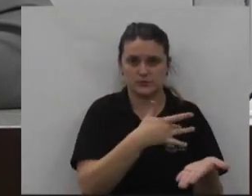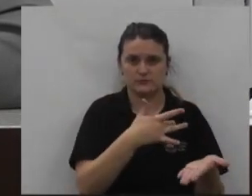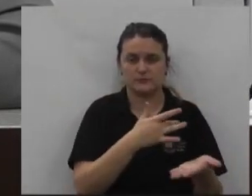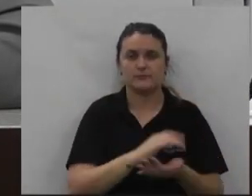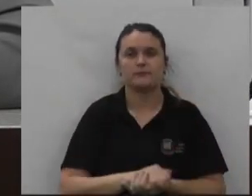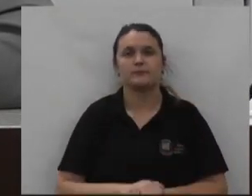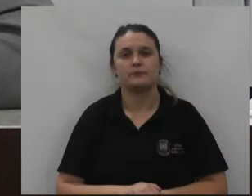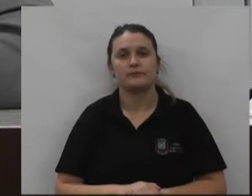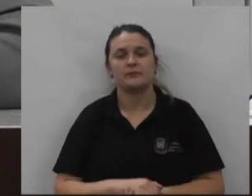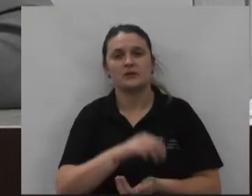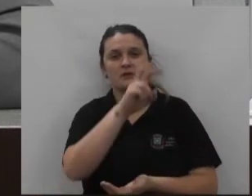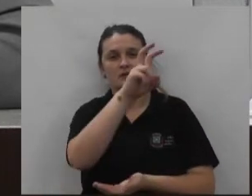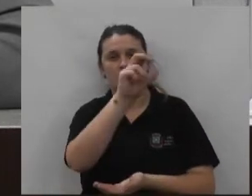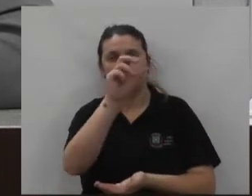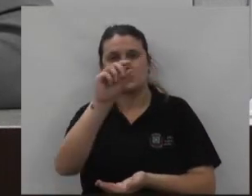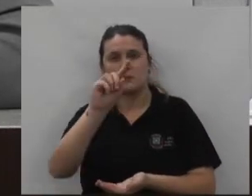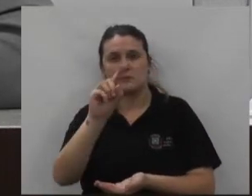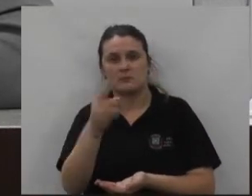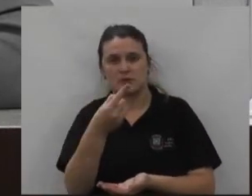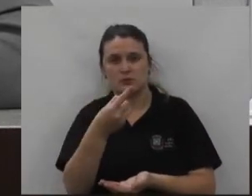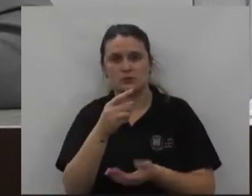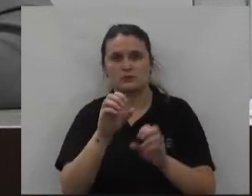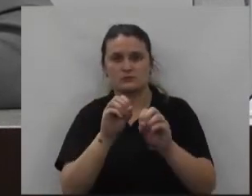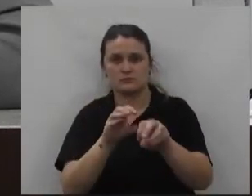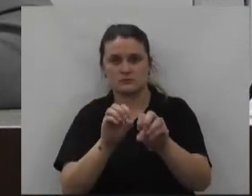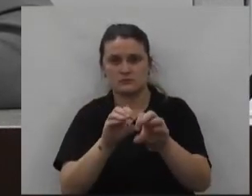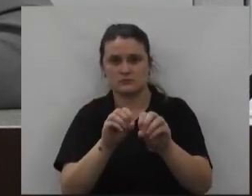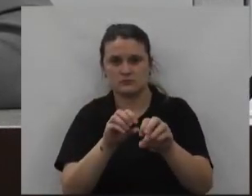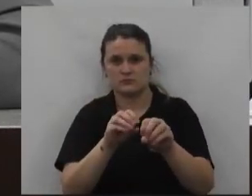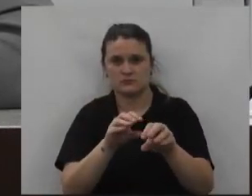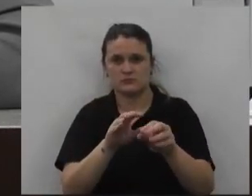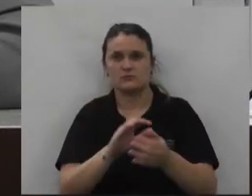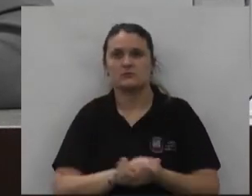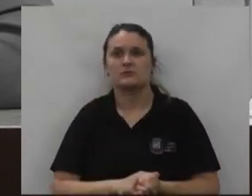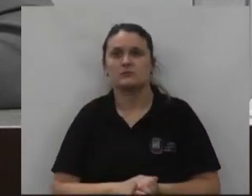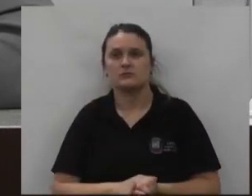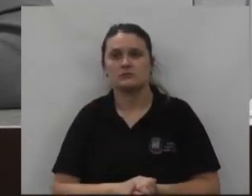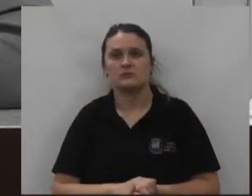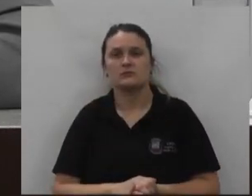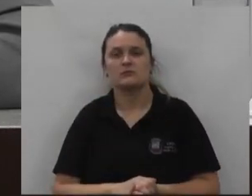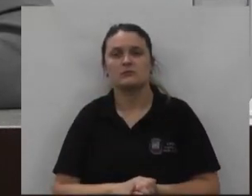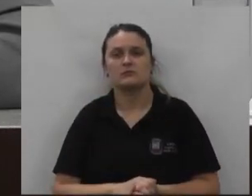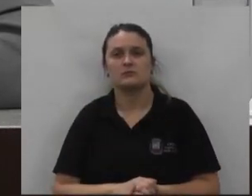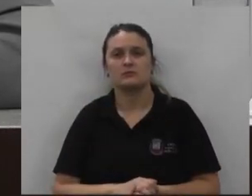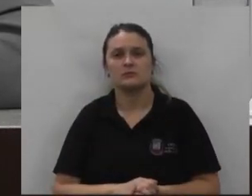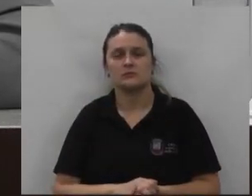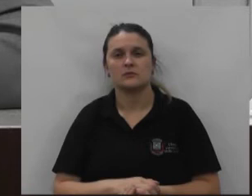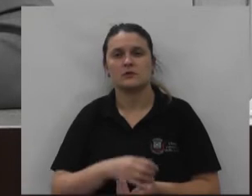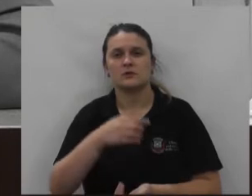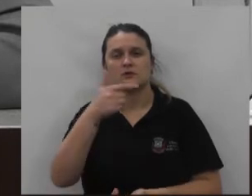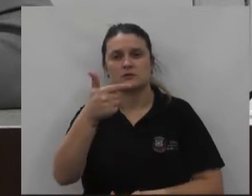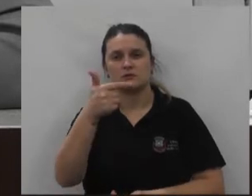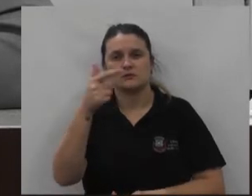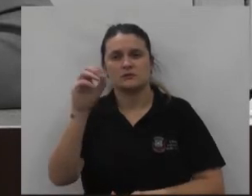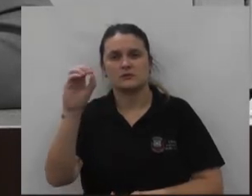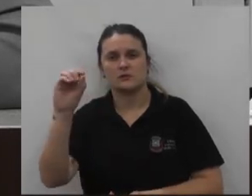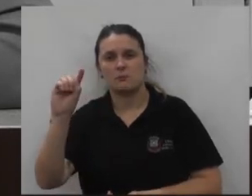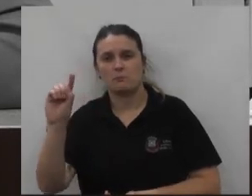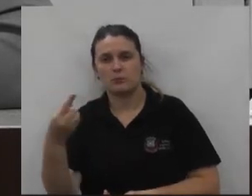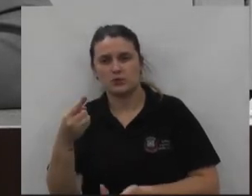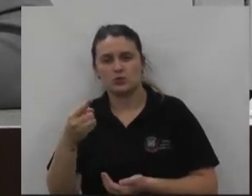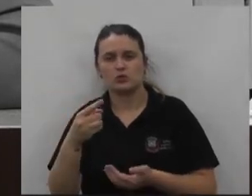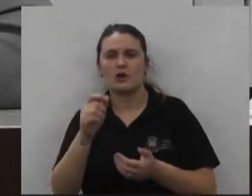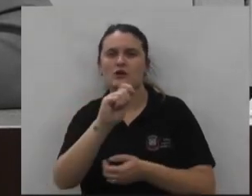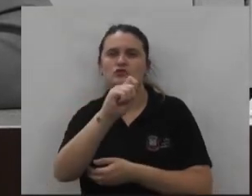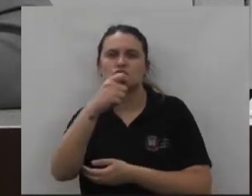destinando meio milhão para a educação estão destinando 200 mil para